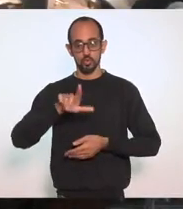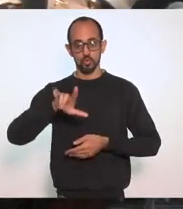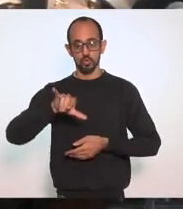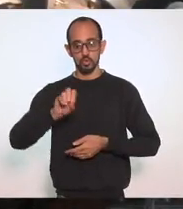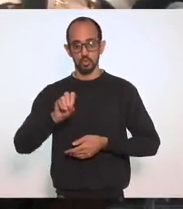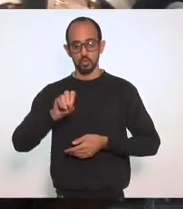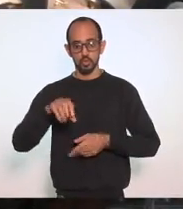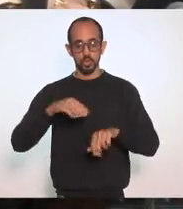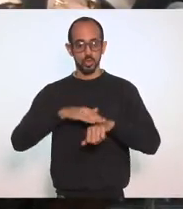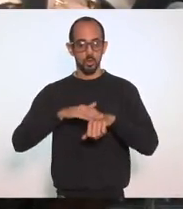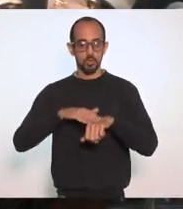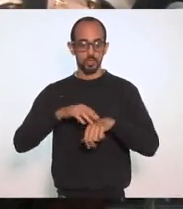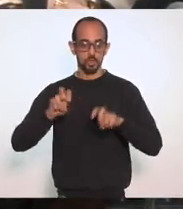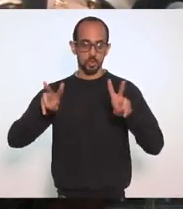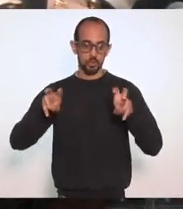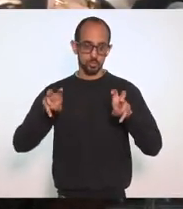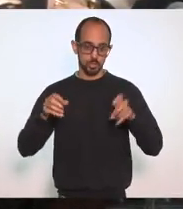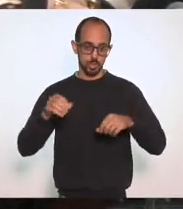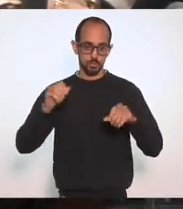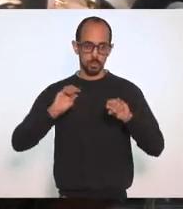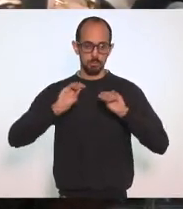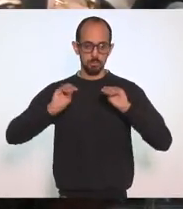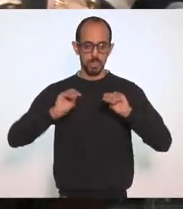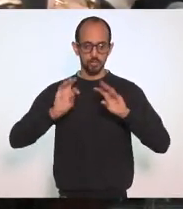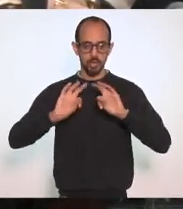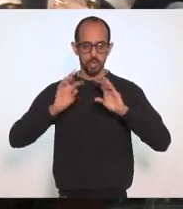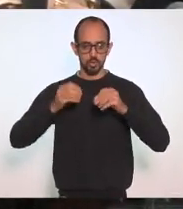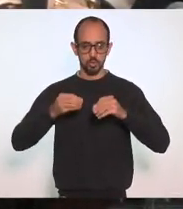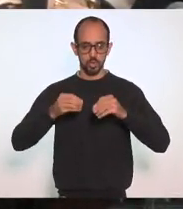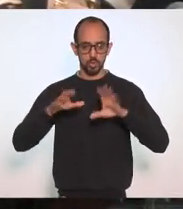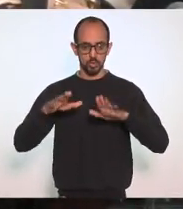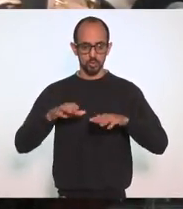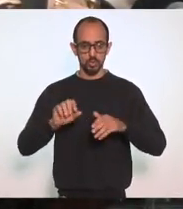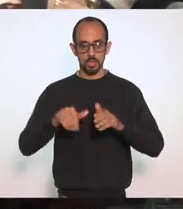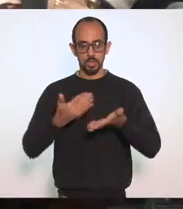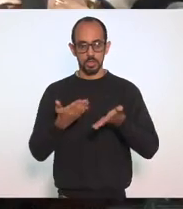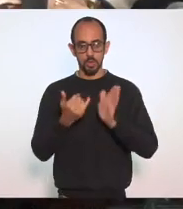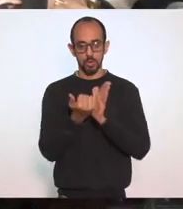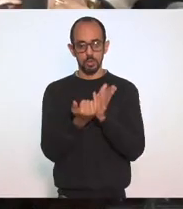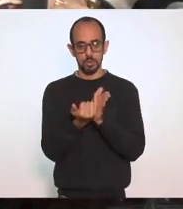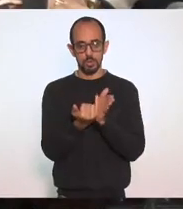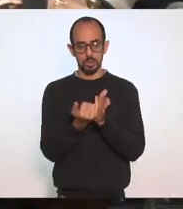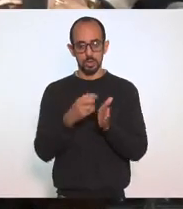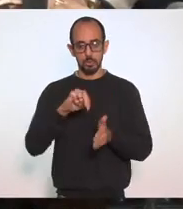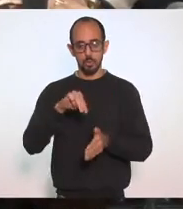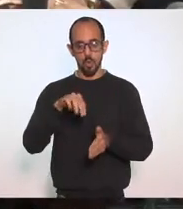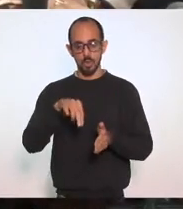Sobre o tema Sobre Beijo a todos Boa tarde Então estão escritos Mônica Luiz Paulo